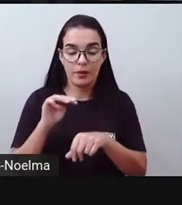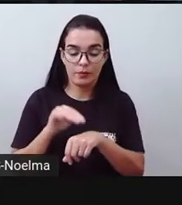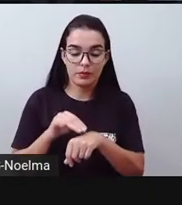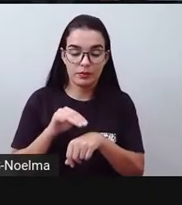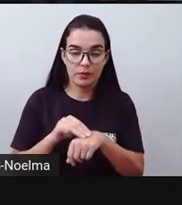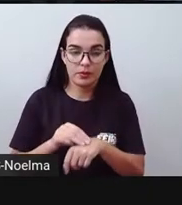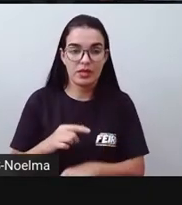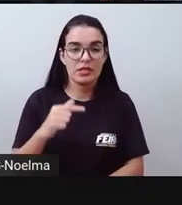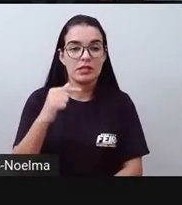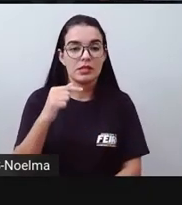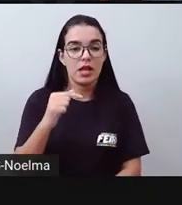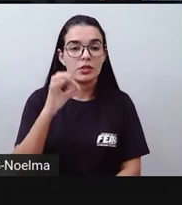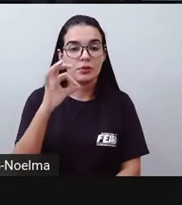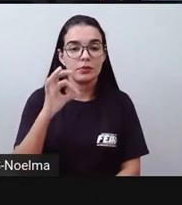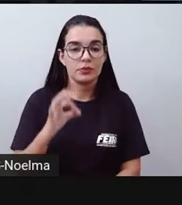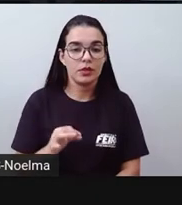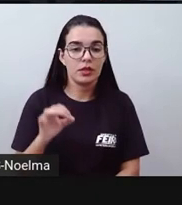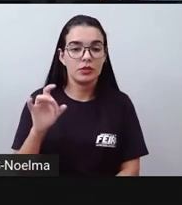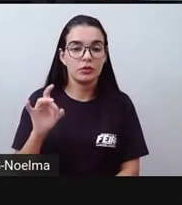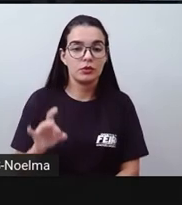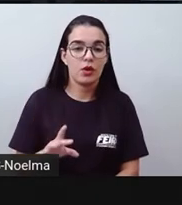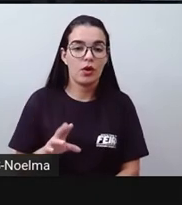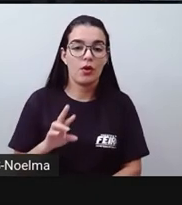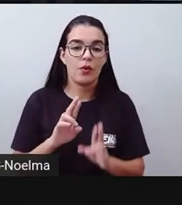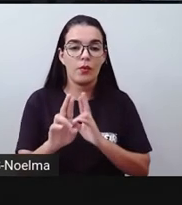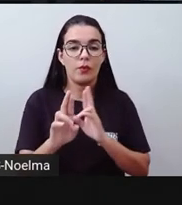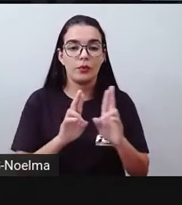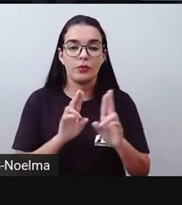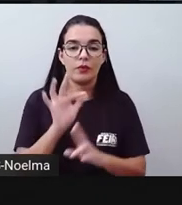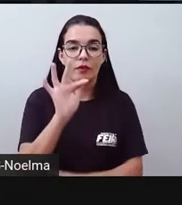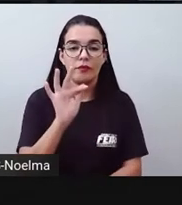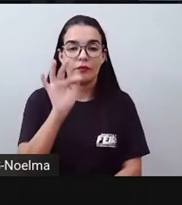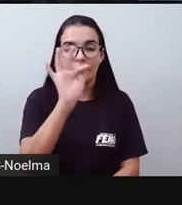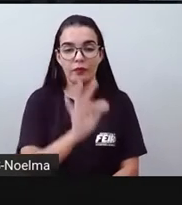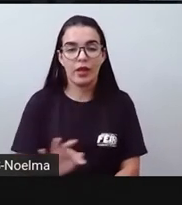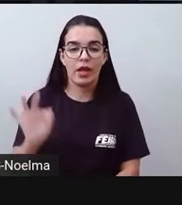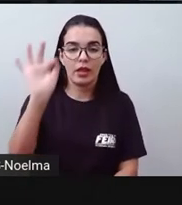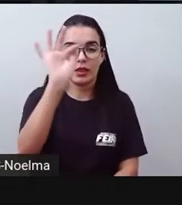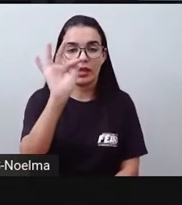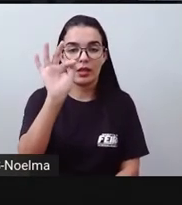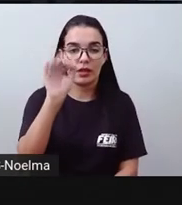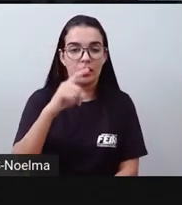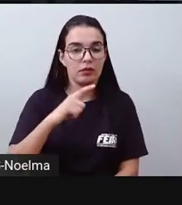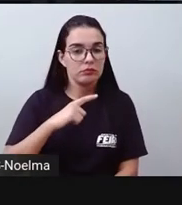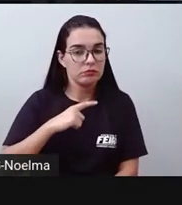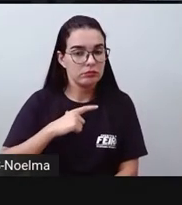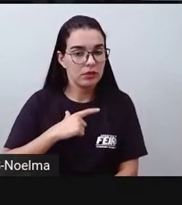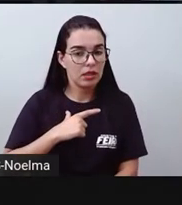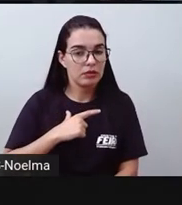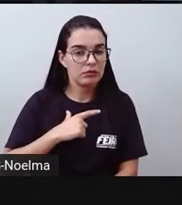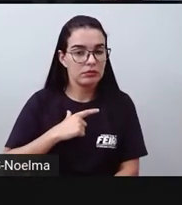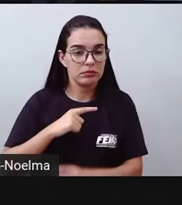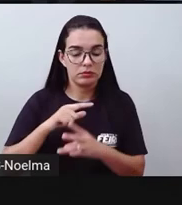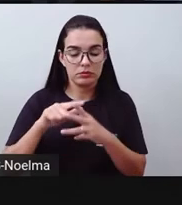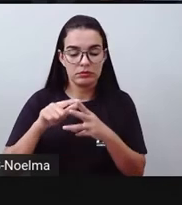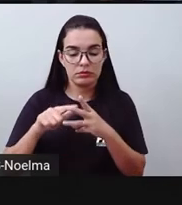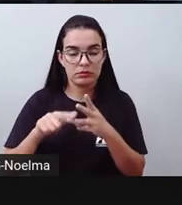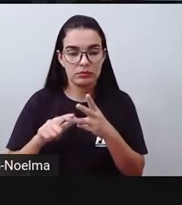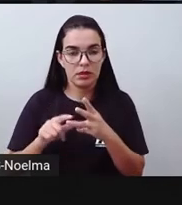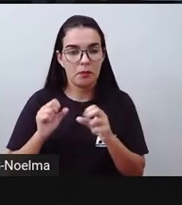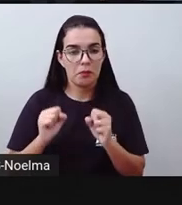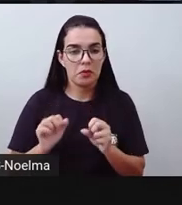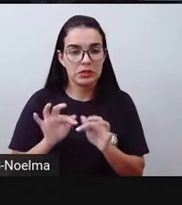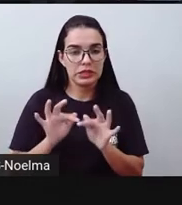7% são rodovias federais. Dentre essas rodovias, podem ser encontradas as rodovias simples e também